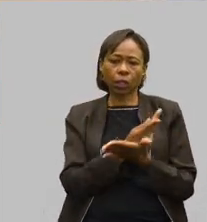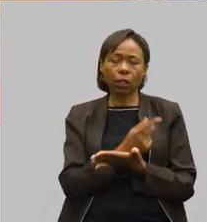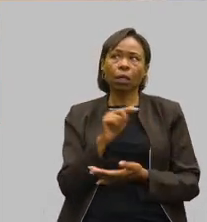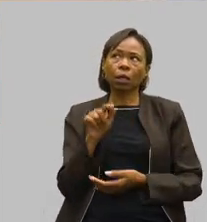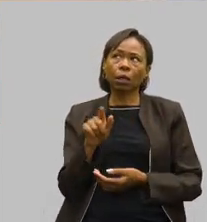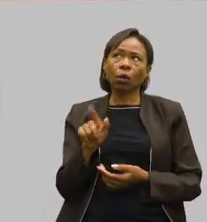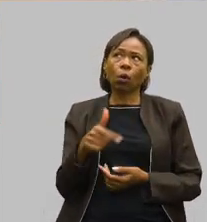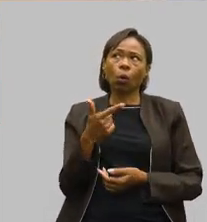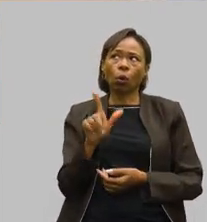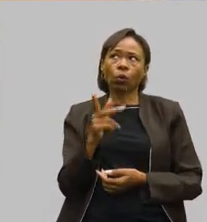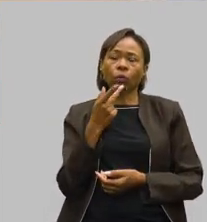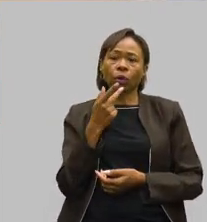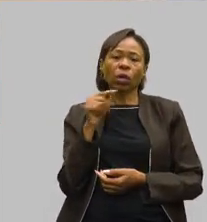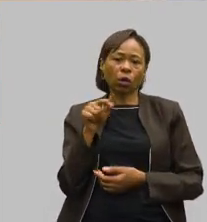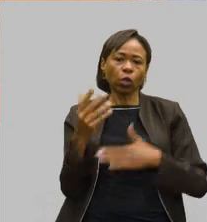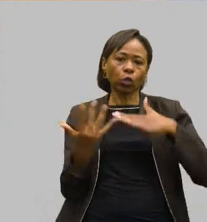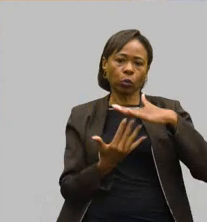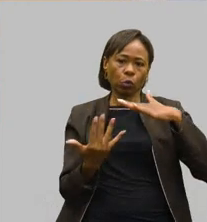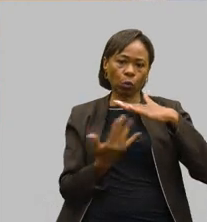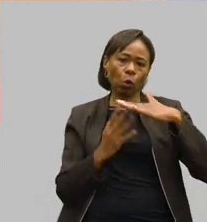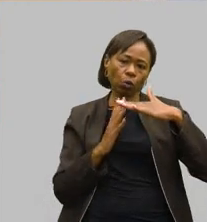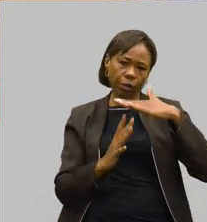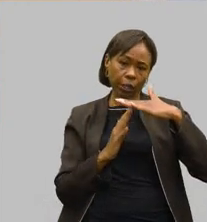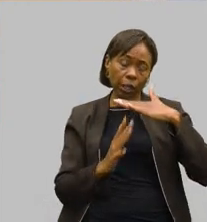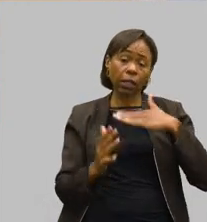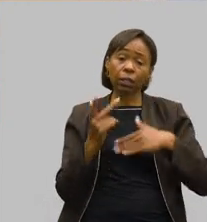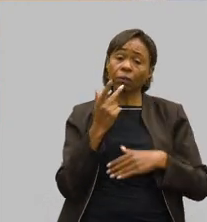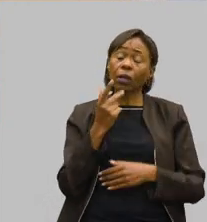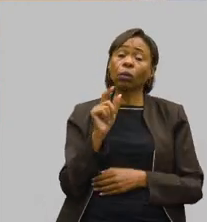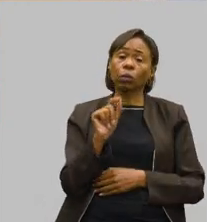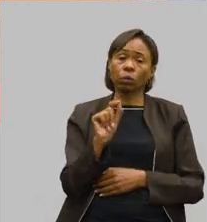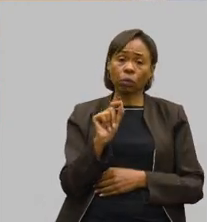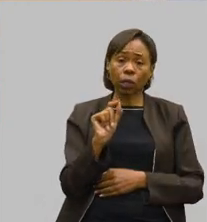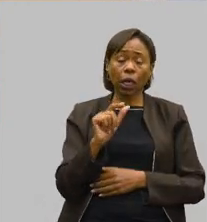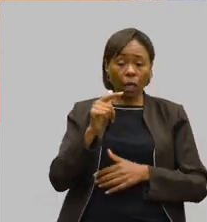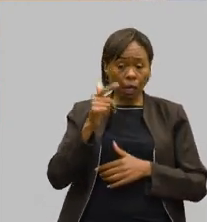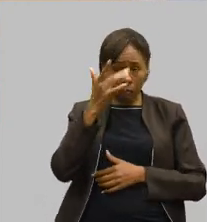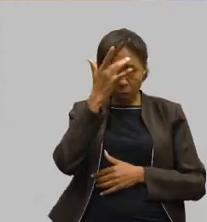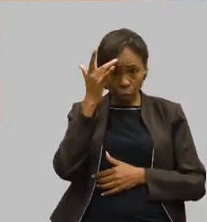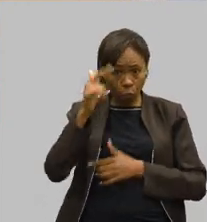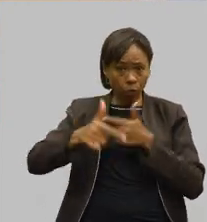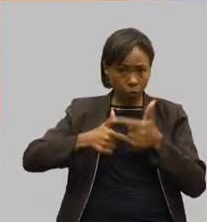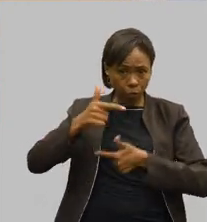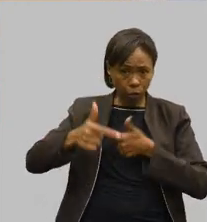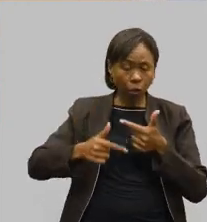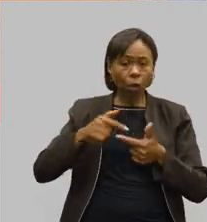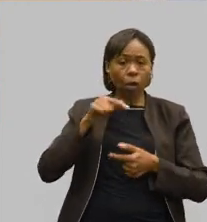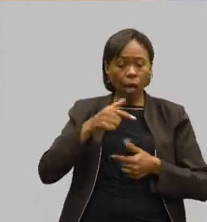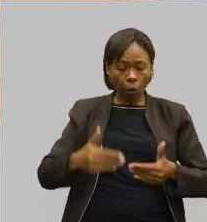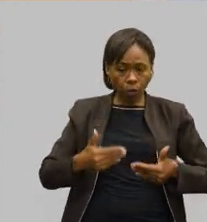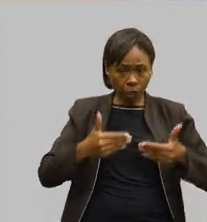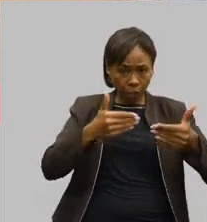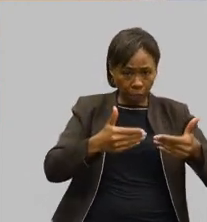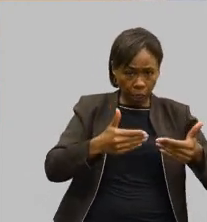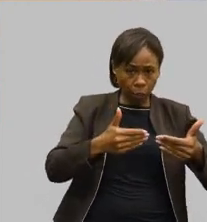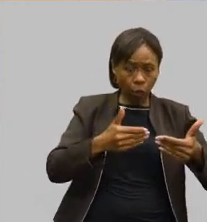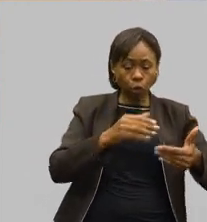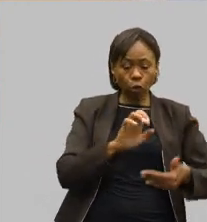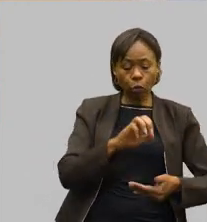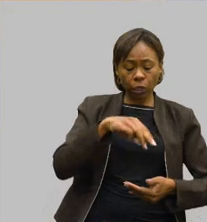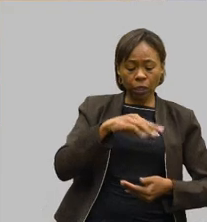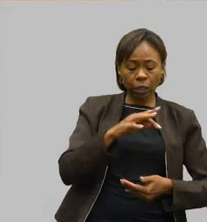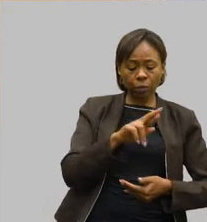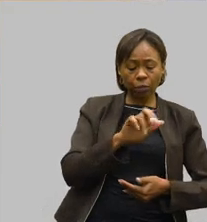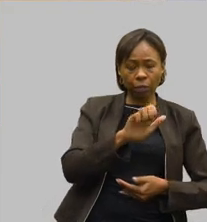falou aqui do imigrante, eu quero aqui voltar em relação aos trabalhadores, o Ministério do Emprego e o Ministério Público, o